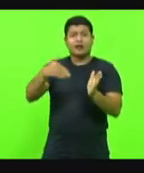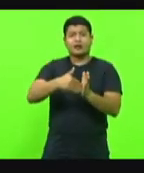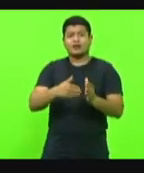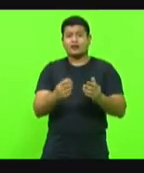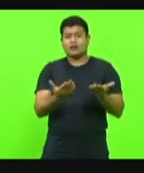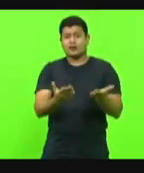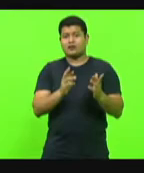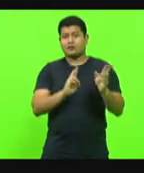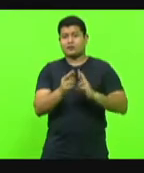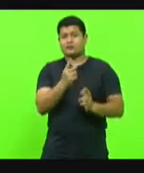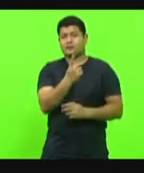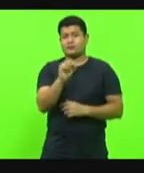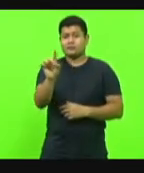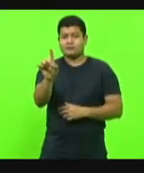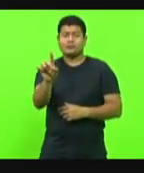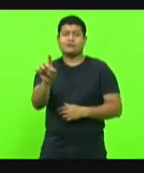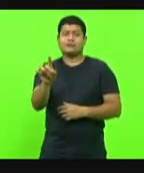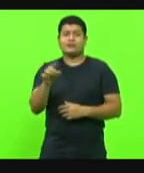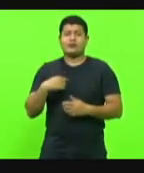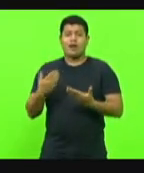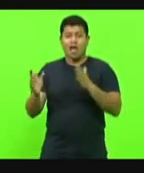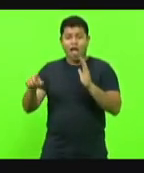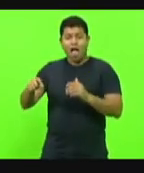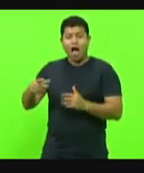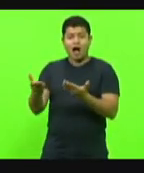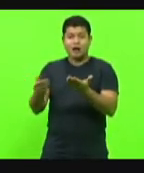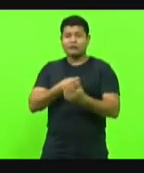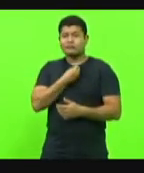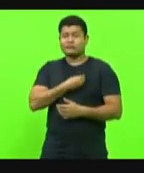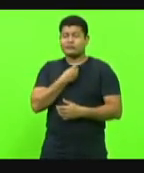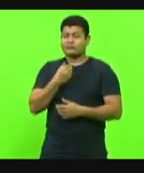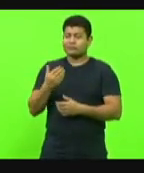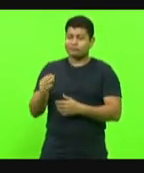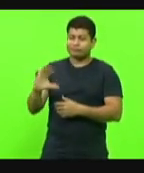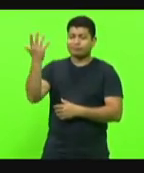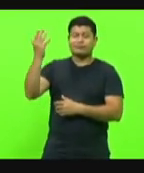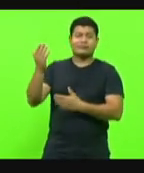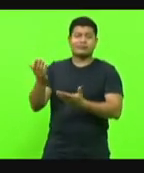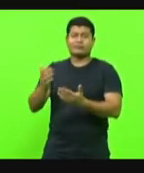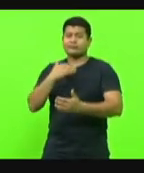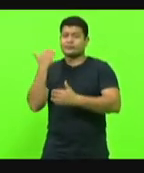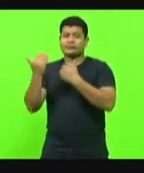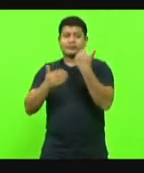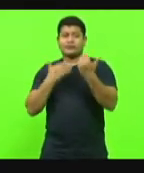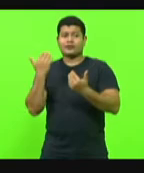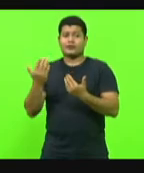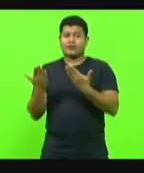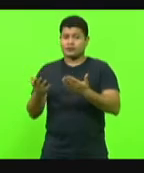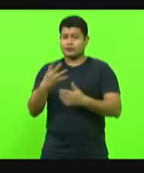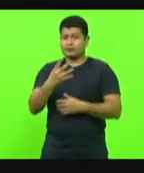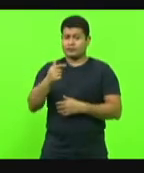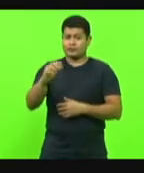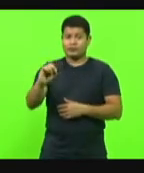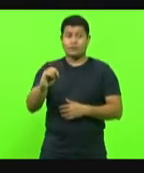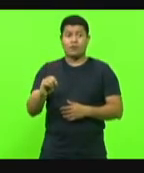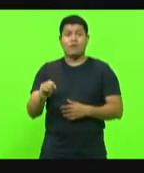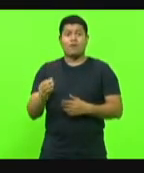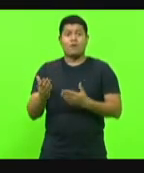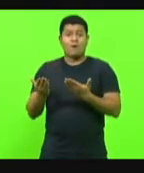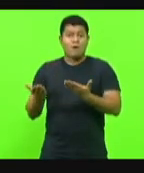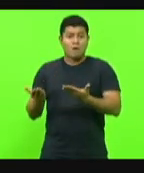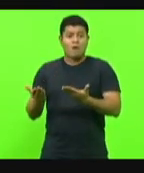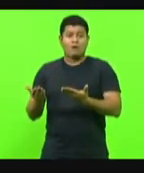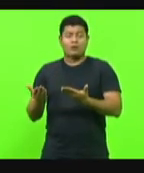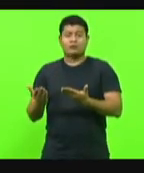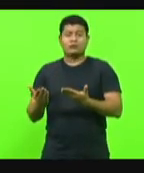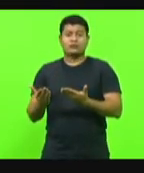assim que a vida dos catarinenses se perdem na BR-470. Olha o estado da BR